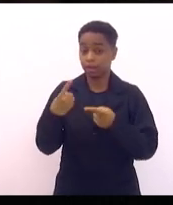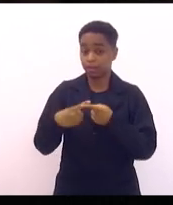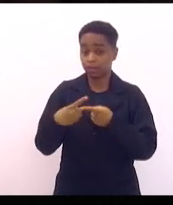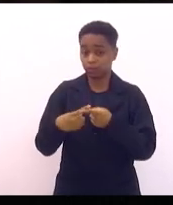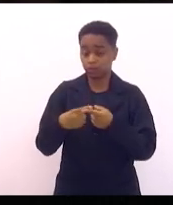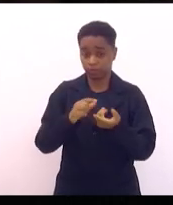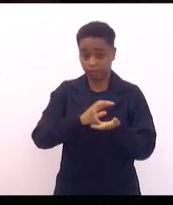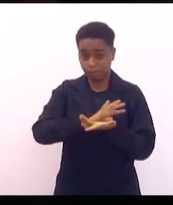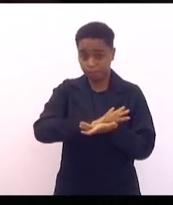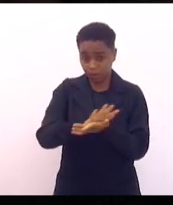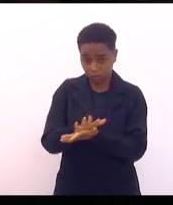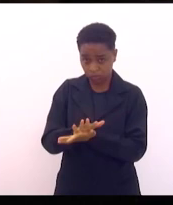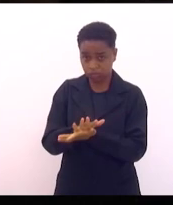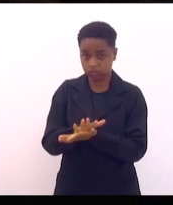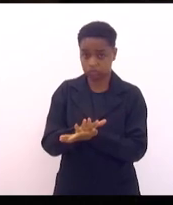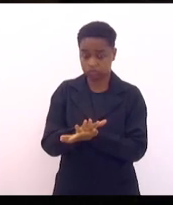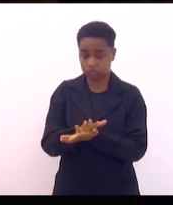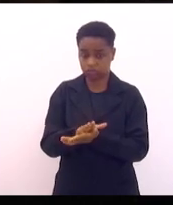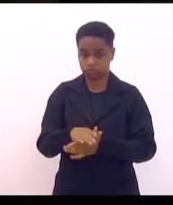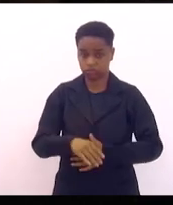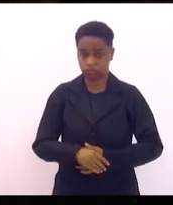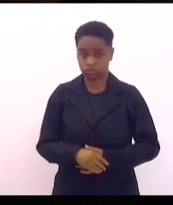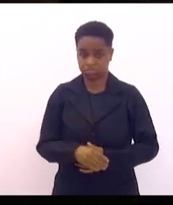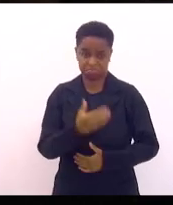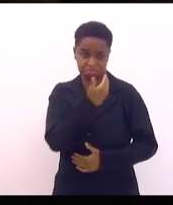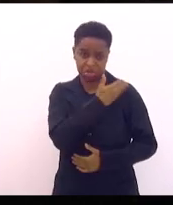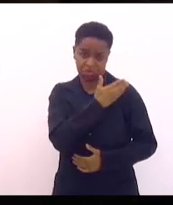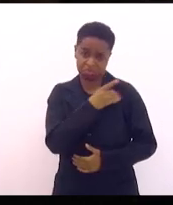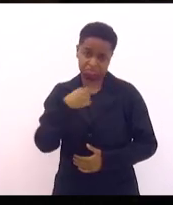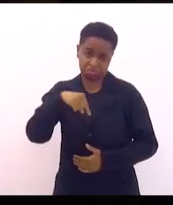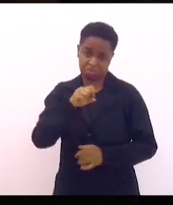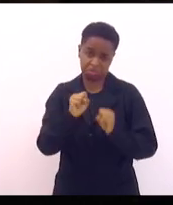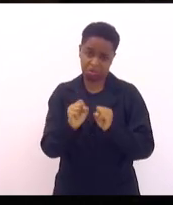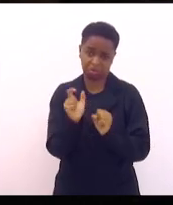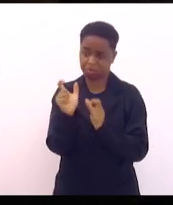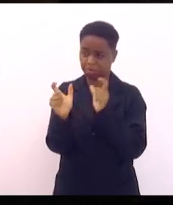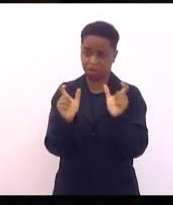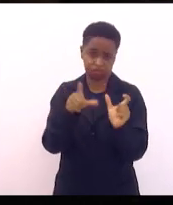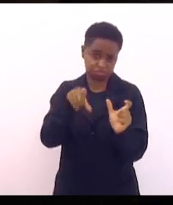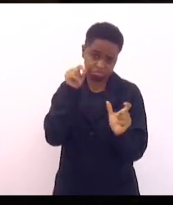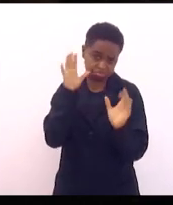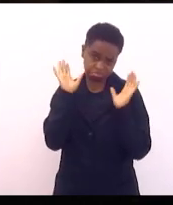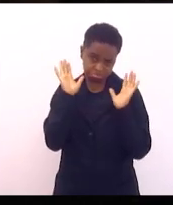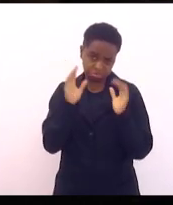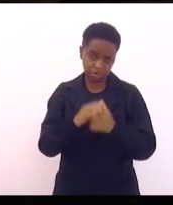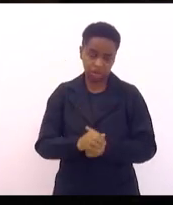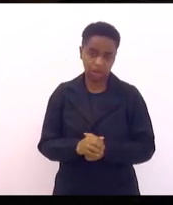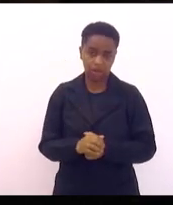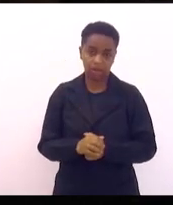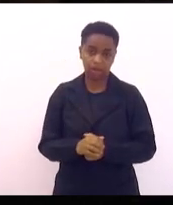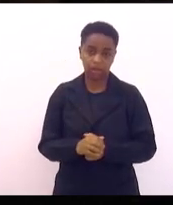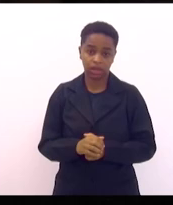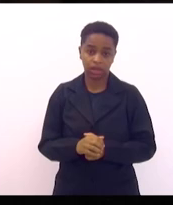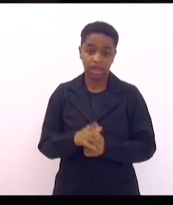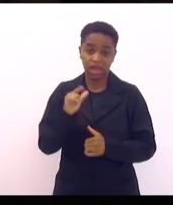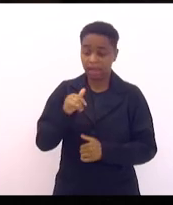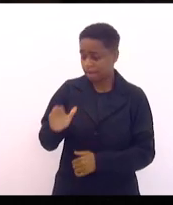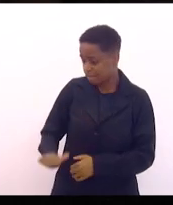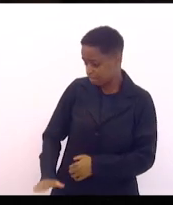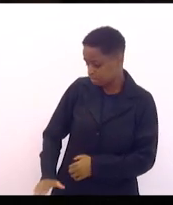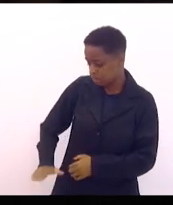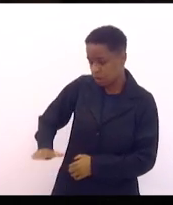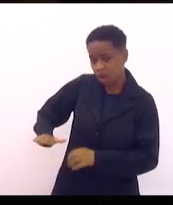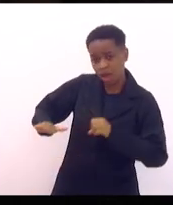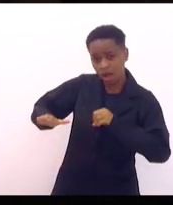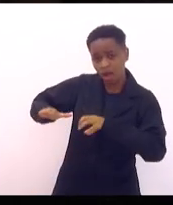preconceito, o que eu queira chamar de intolerância, ele vem de berço na infância.